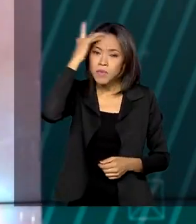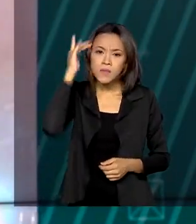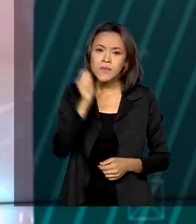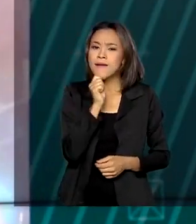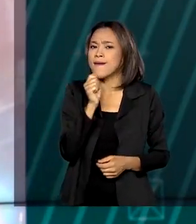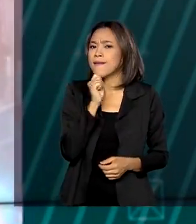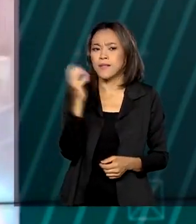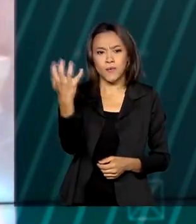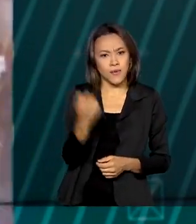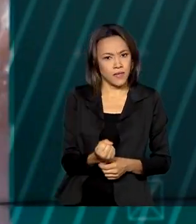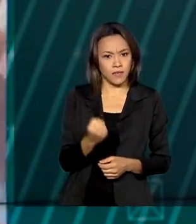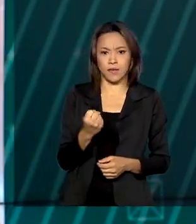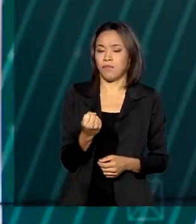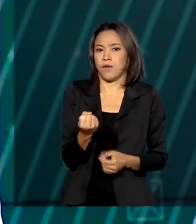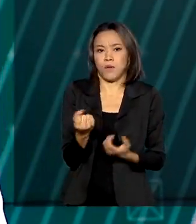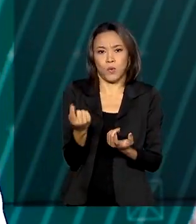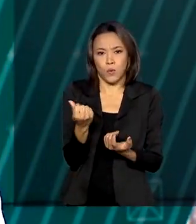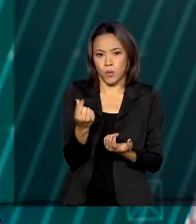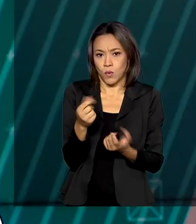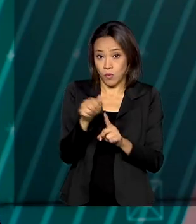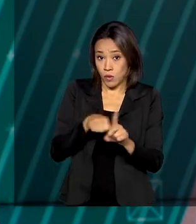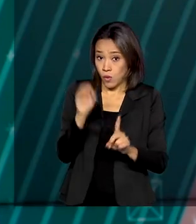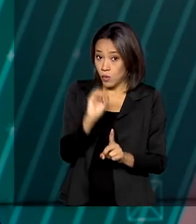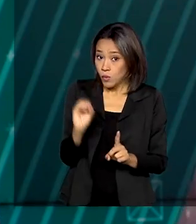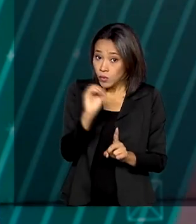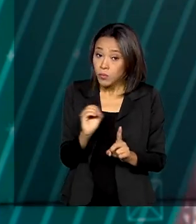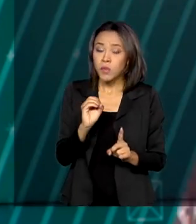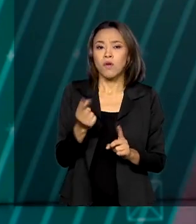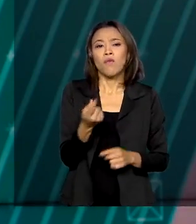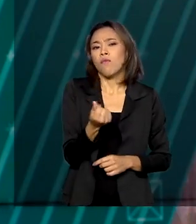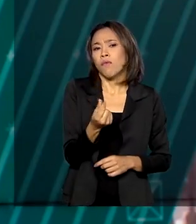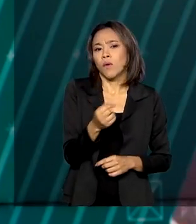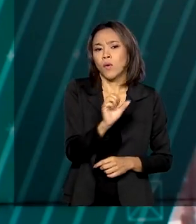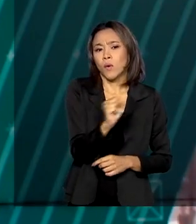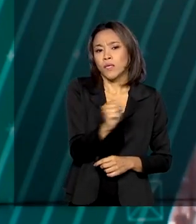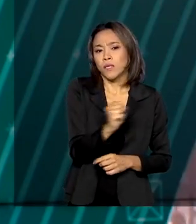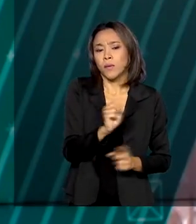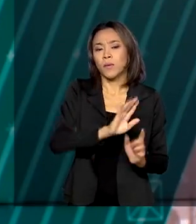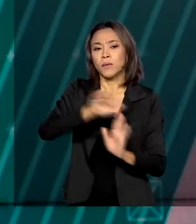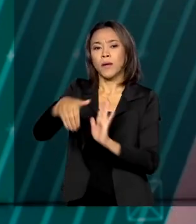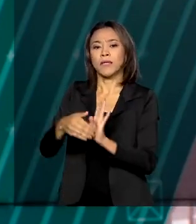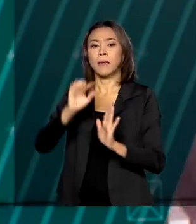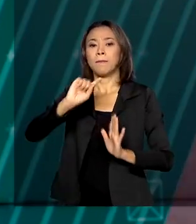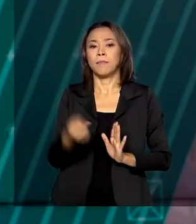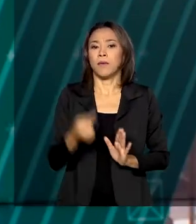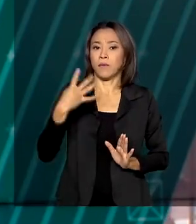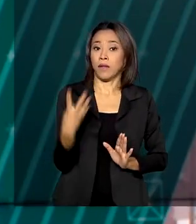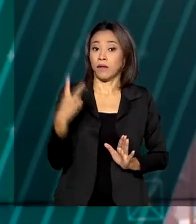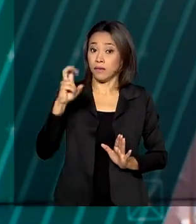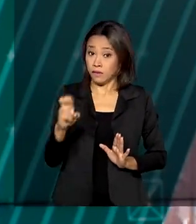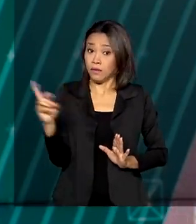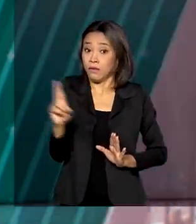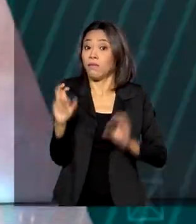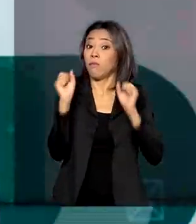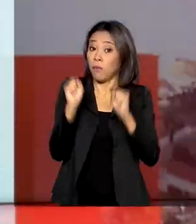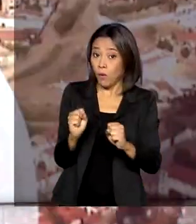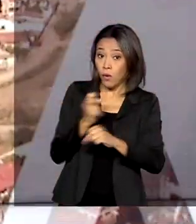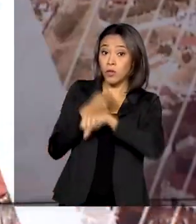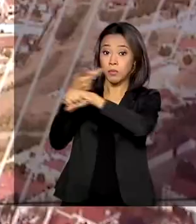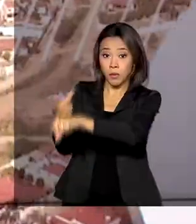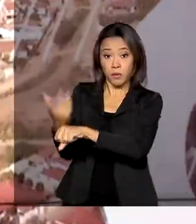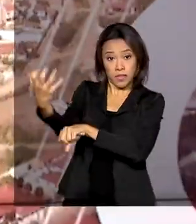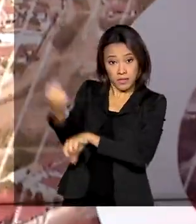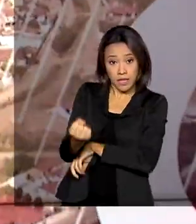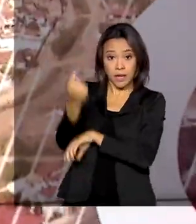receberam por meio de crédito em conta. Os valores que variam de R$ 88 a R$.045 podem ser sacados nos